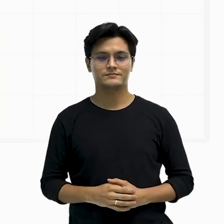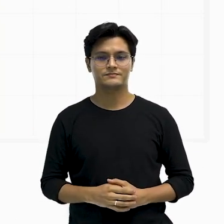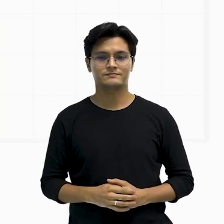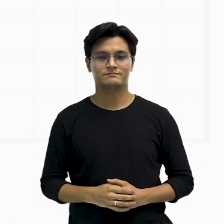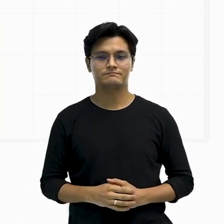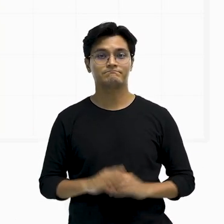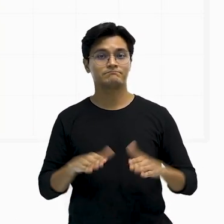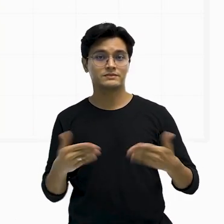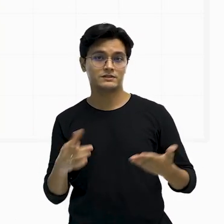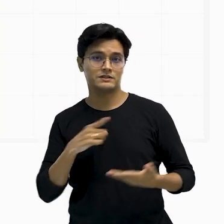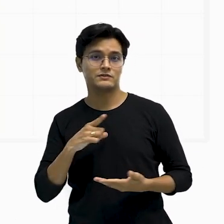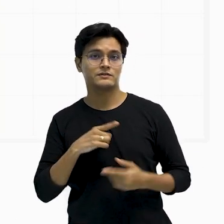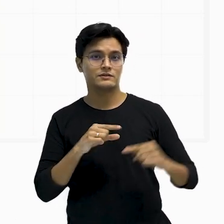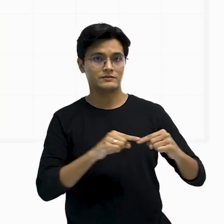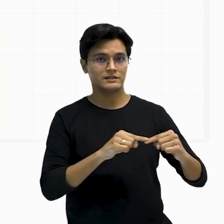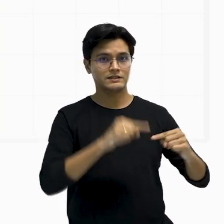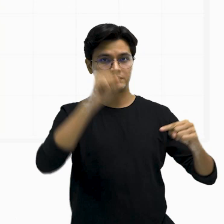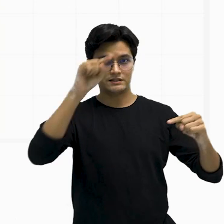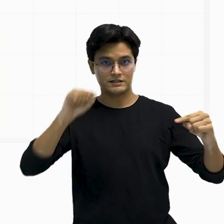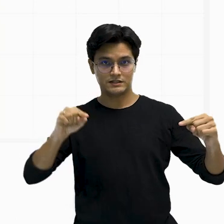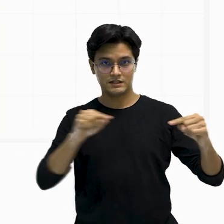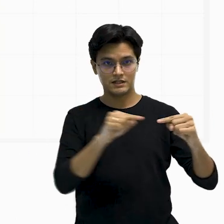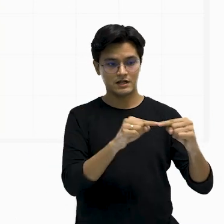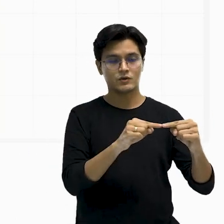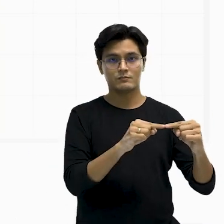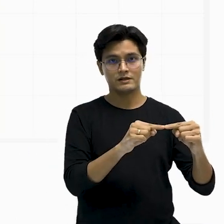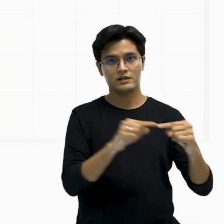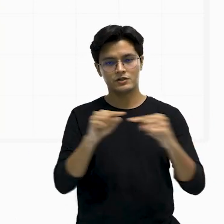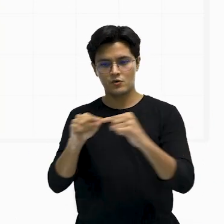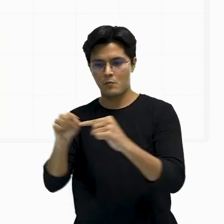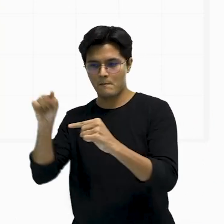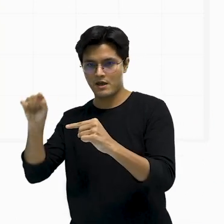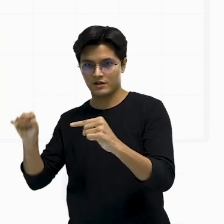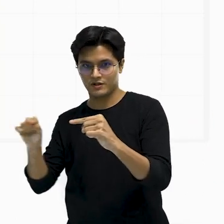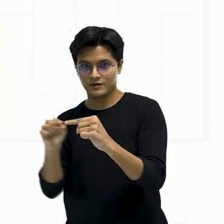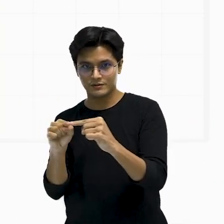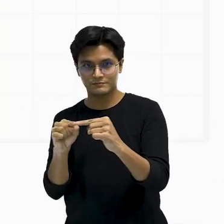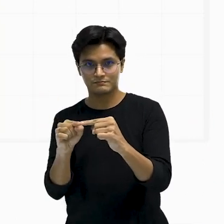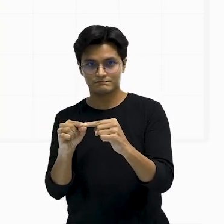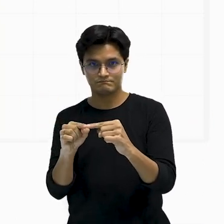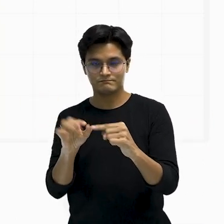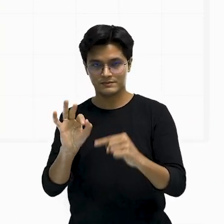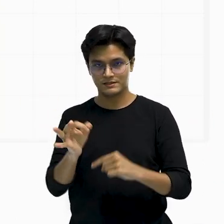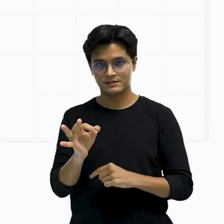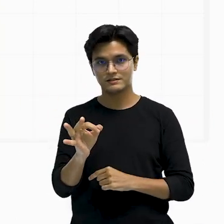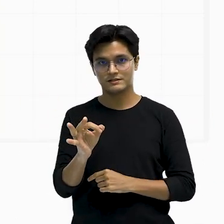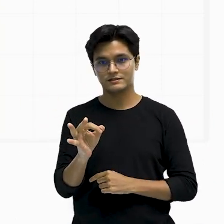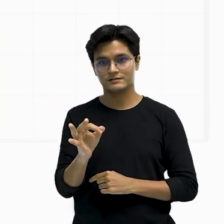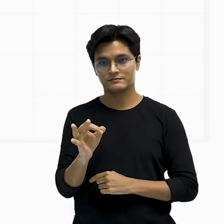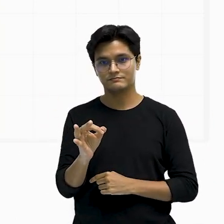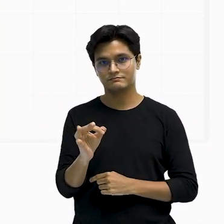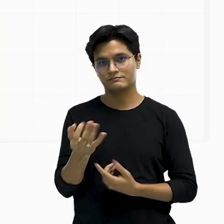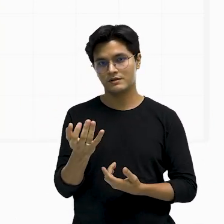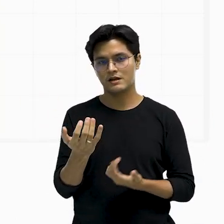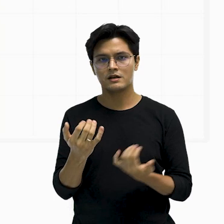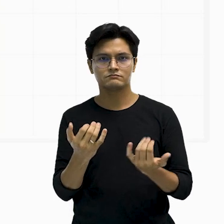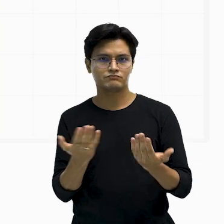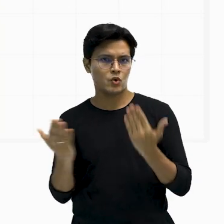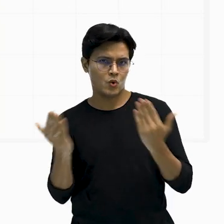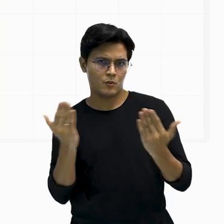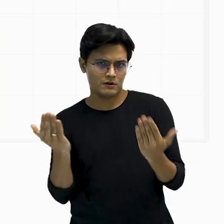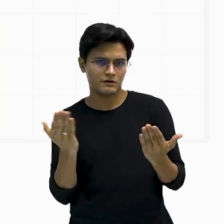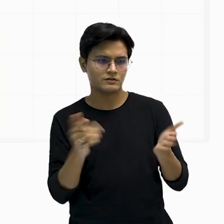Então, tenho um triângulo maior e um triângulo menor. Concordam comigo? É como se você pegasse duas folhinhas de papel